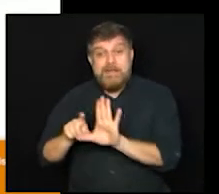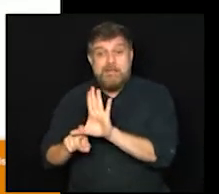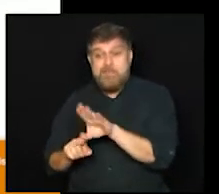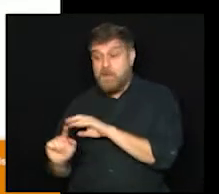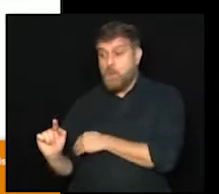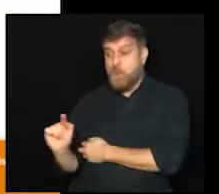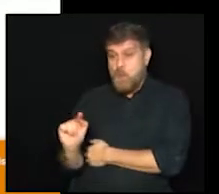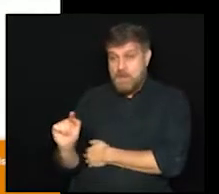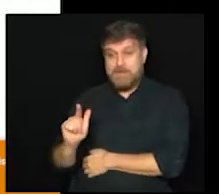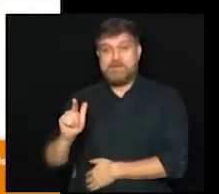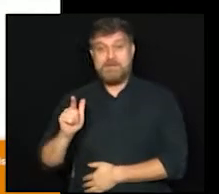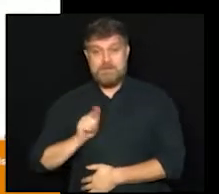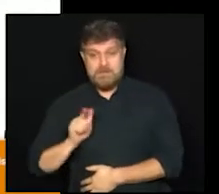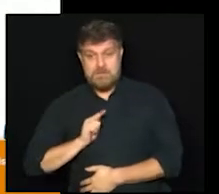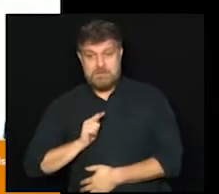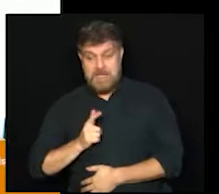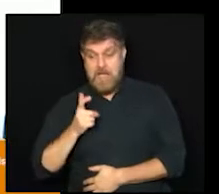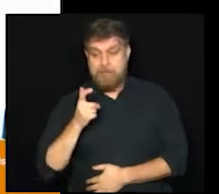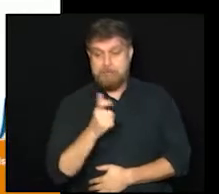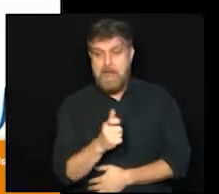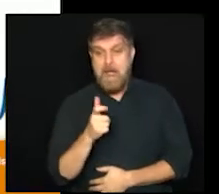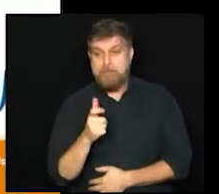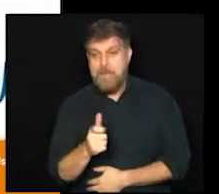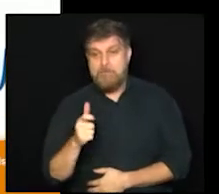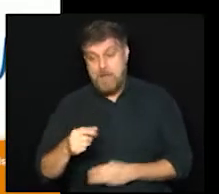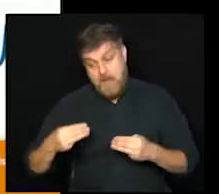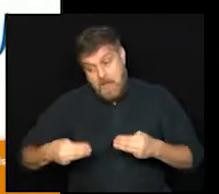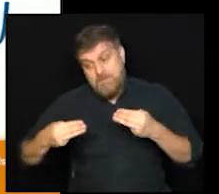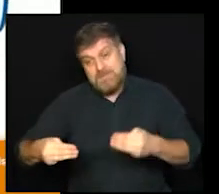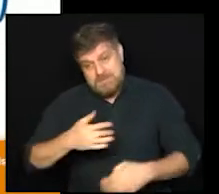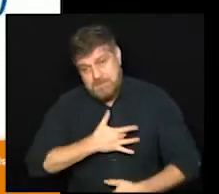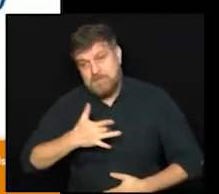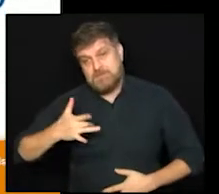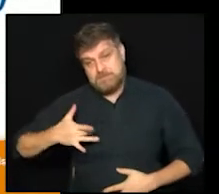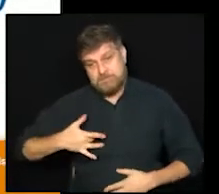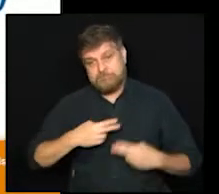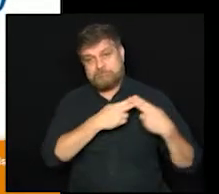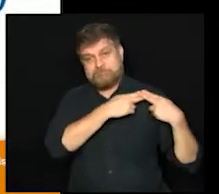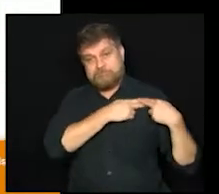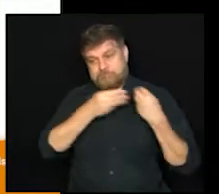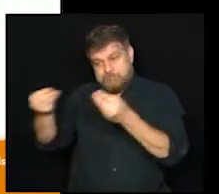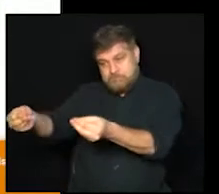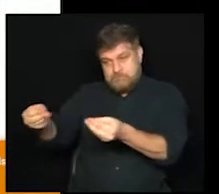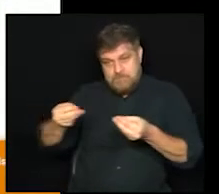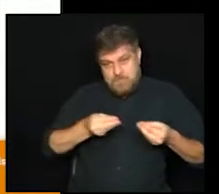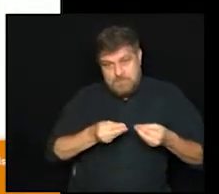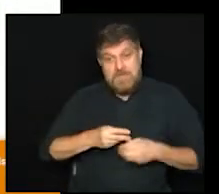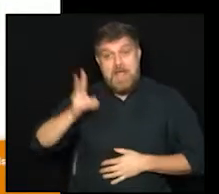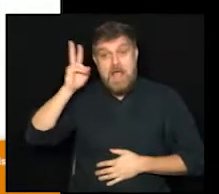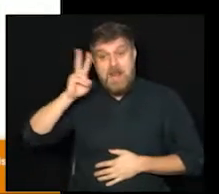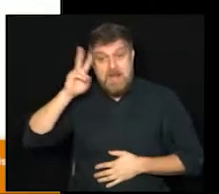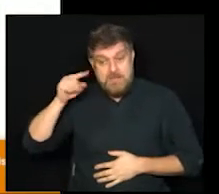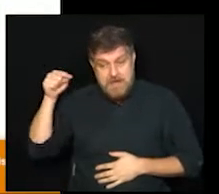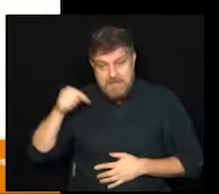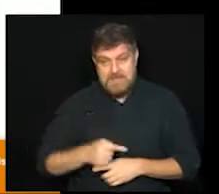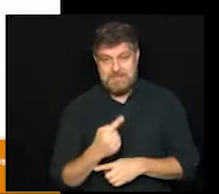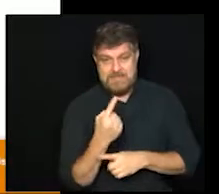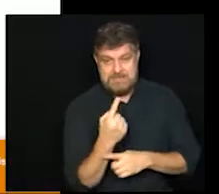claro, aí do envio de doses pelo Ministério da Saúde. Lembrando que Campinas são 145